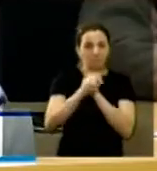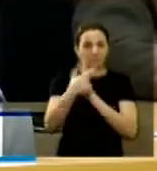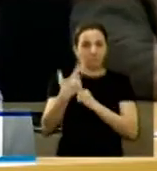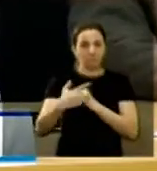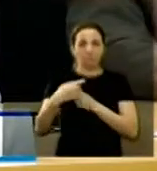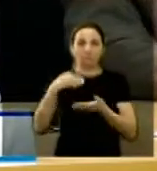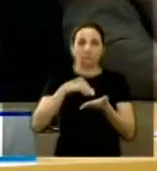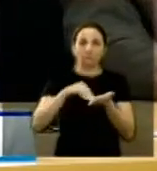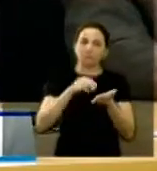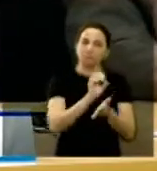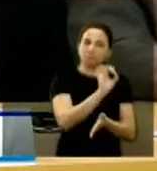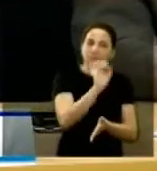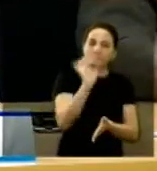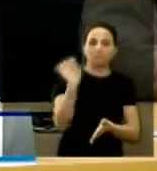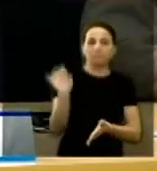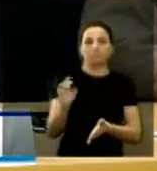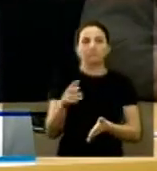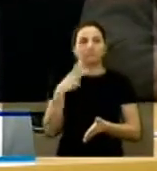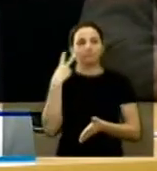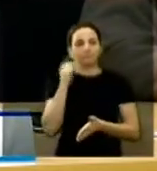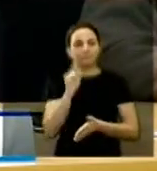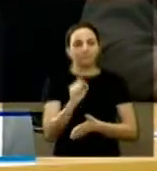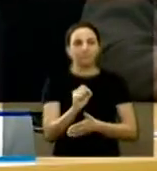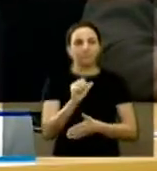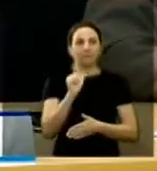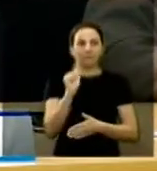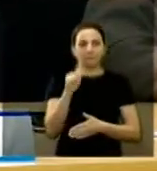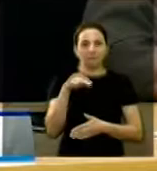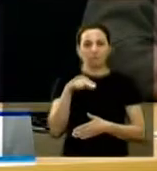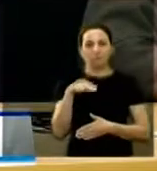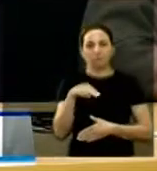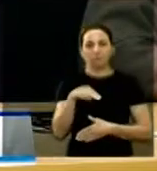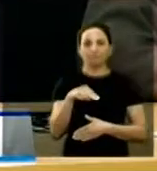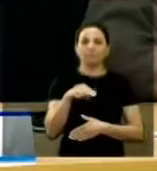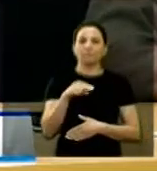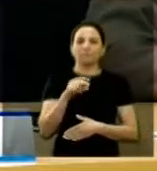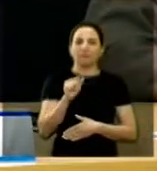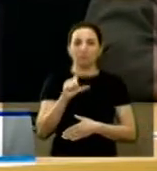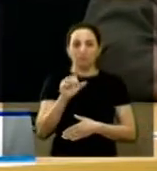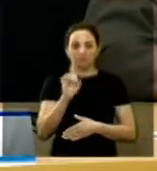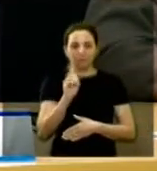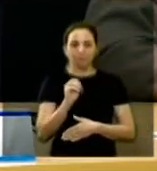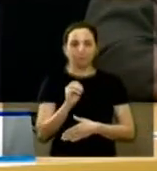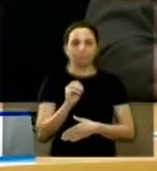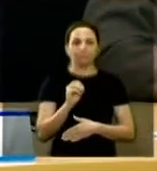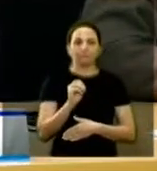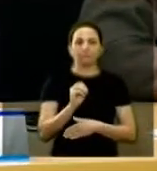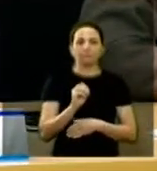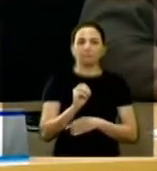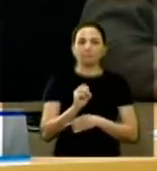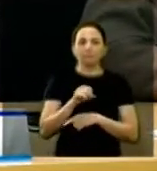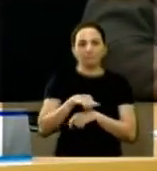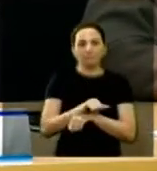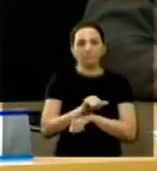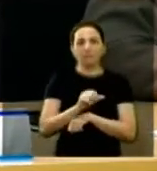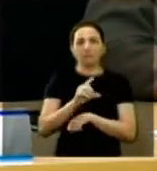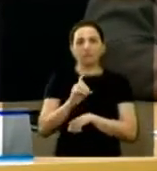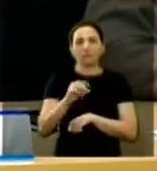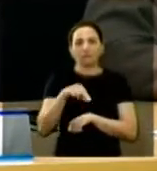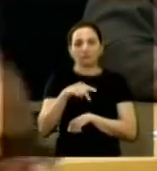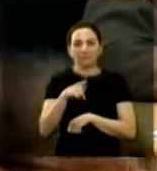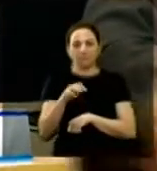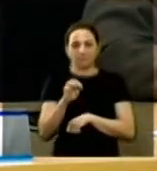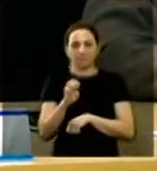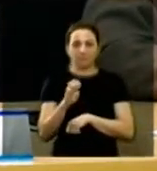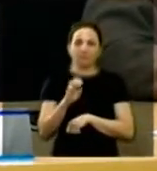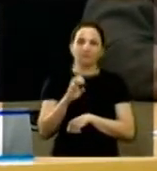segundo secretário a proceder à chamada regimental. Adilson Vital. Presente. Aloysio Brás. Ausente. Donizete Simeone.